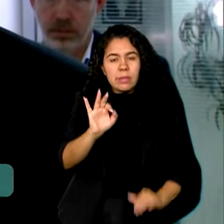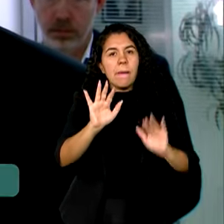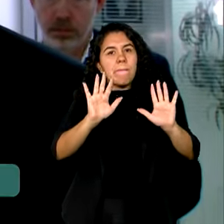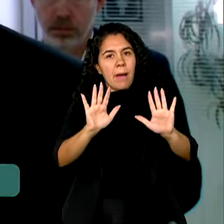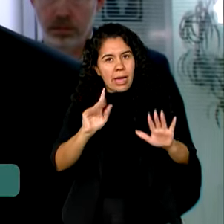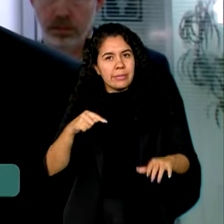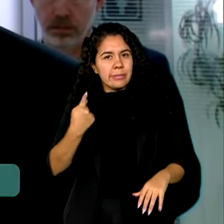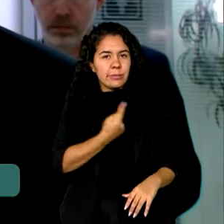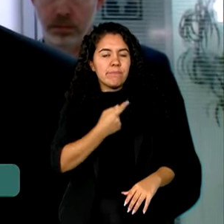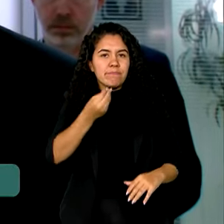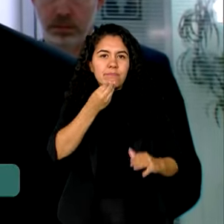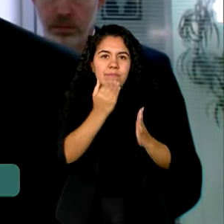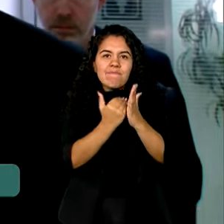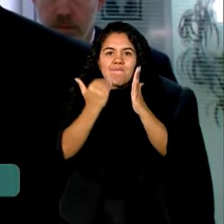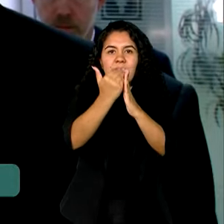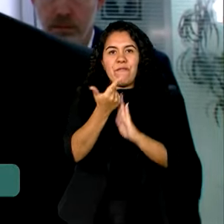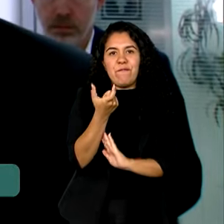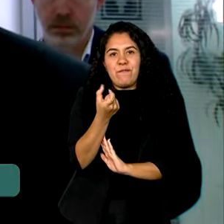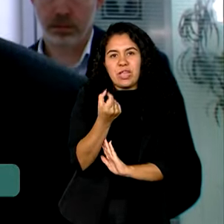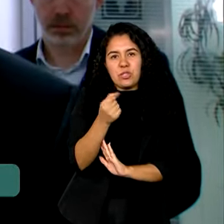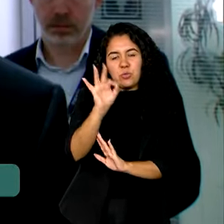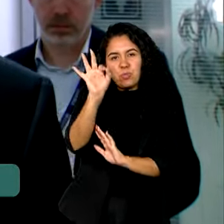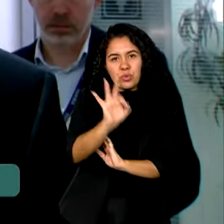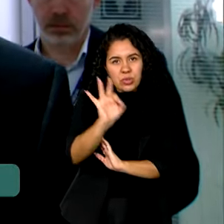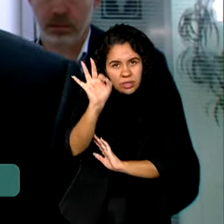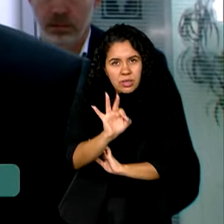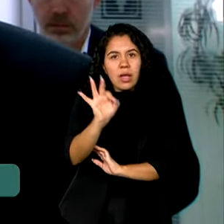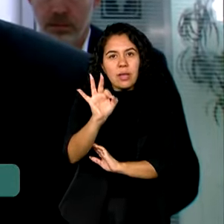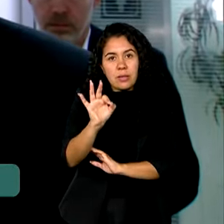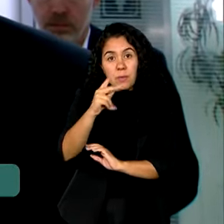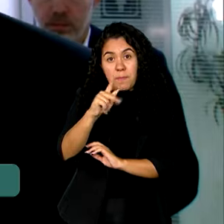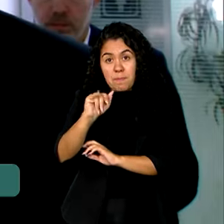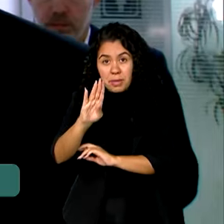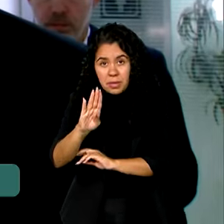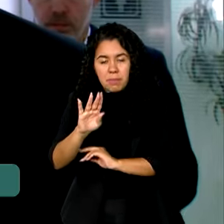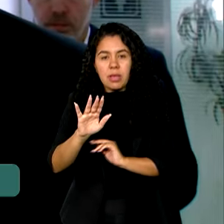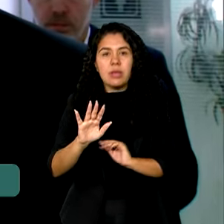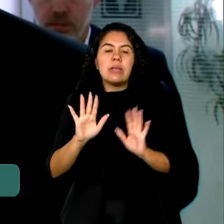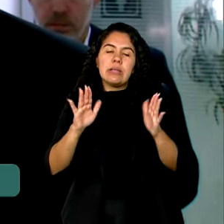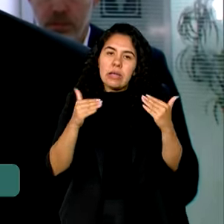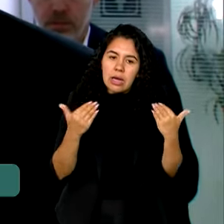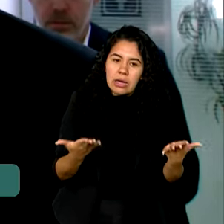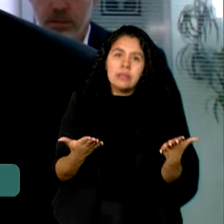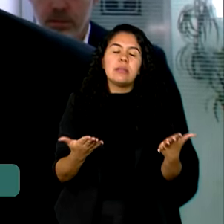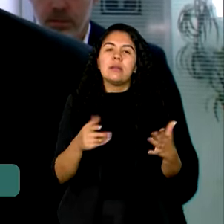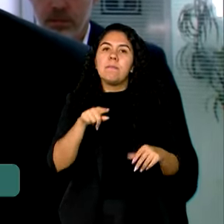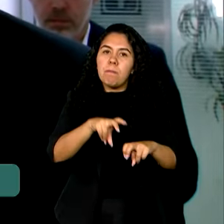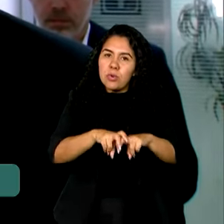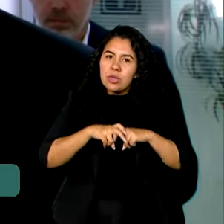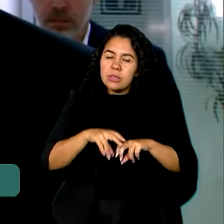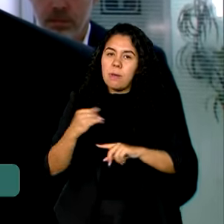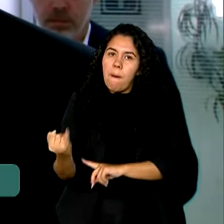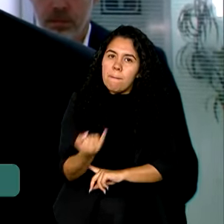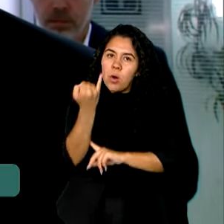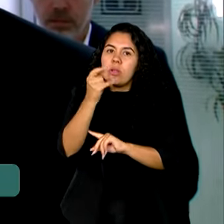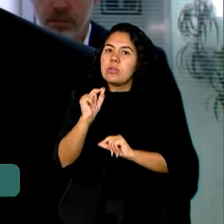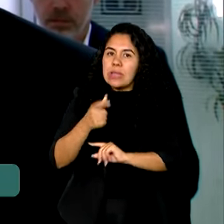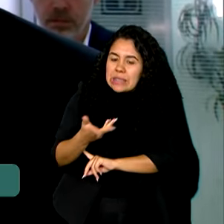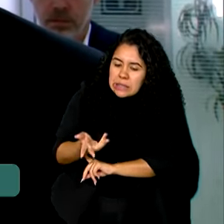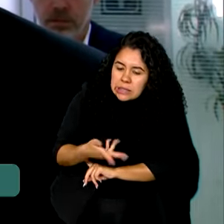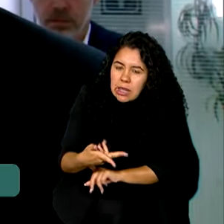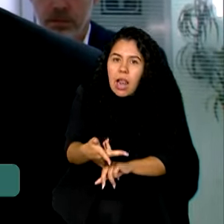devíamos estar em 25% a taxa de investimento sob PIB. E aí vem a importância de acelerar os